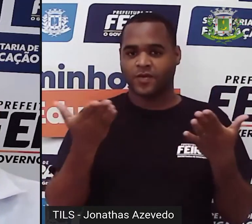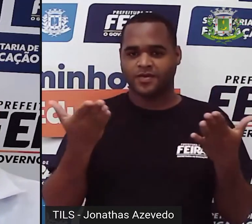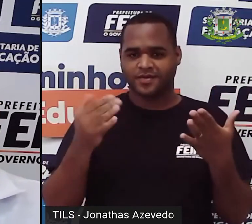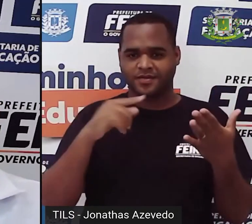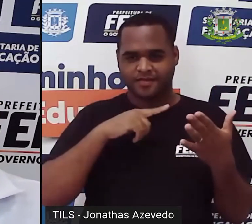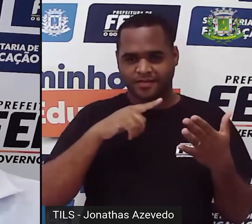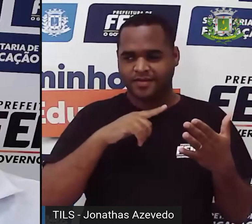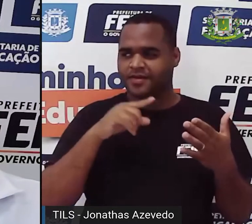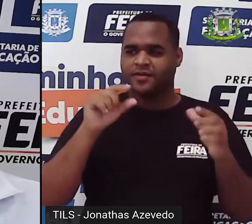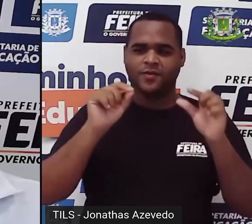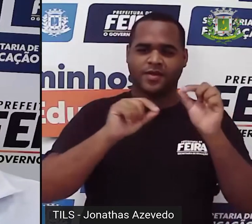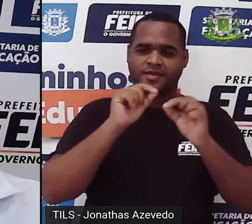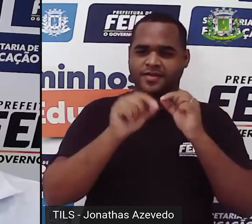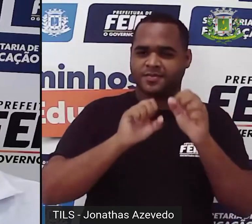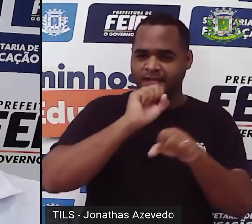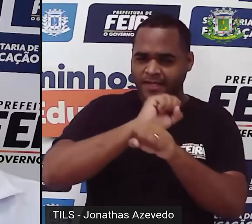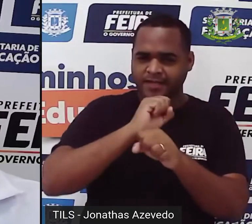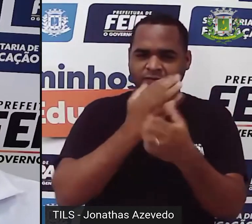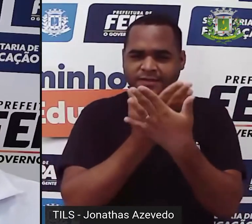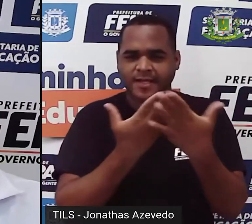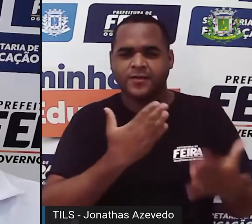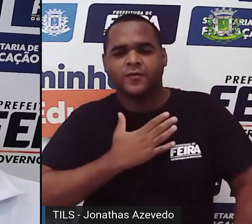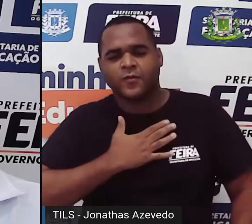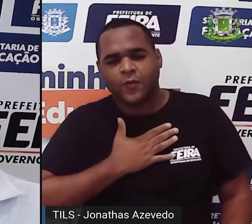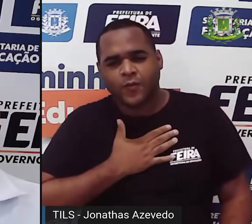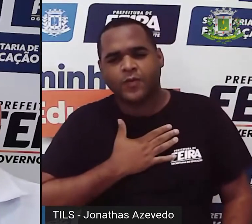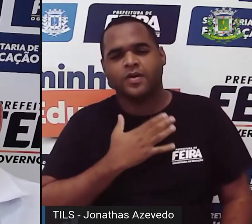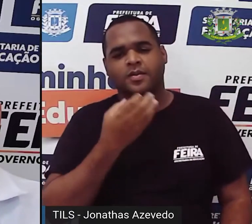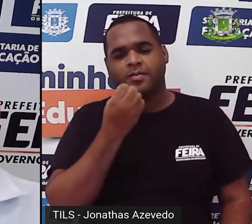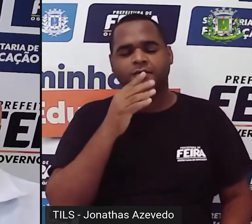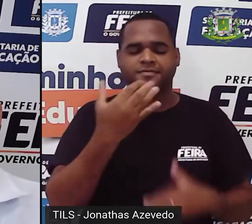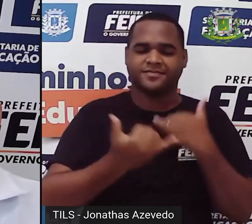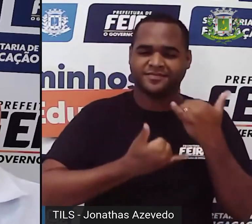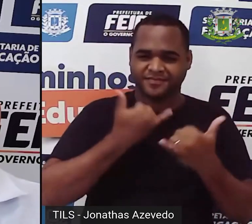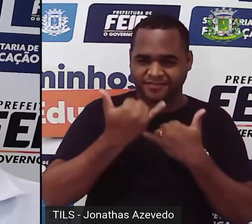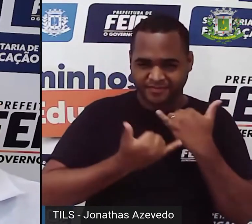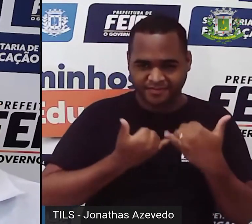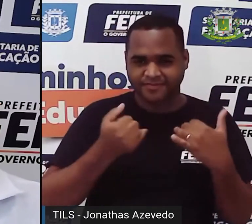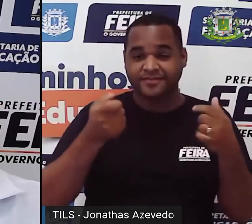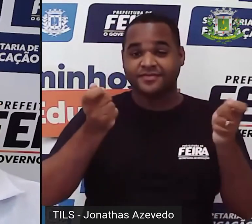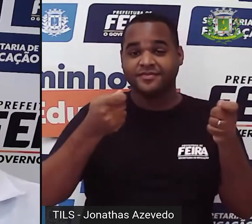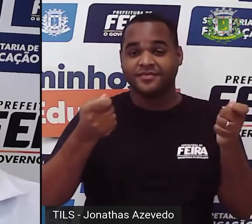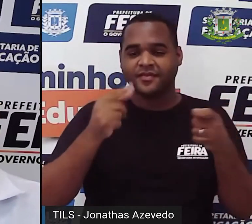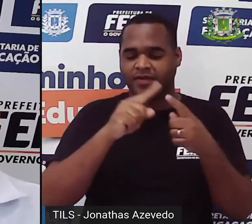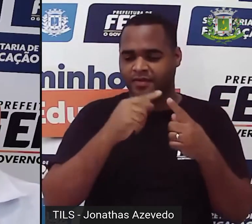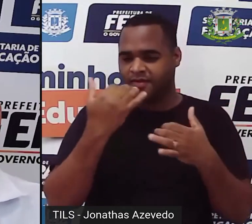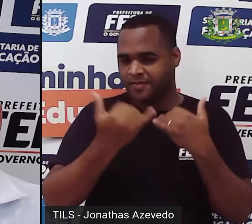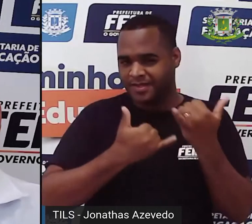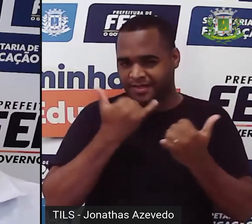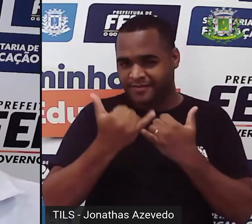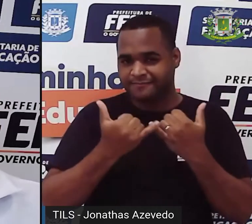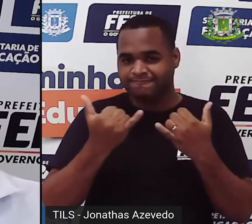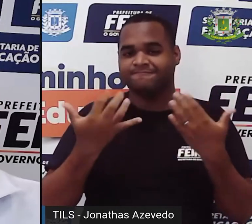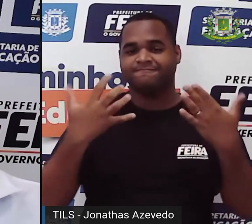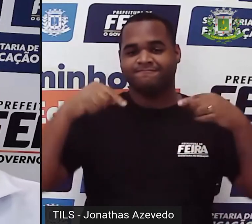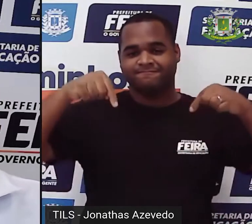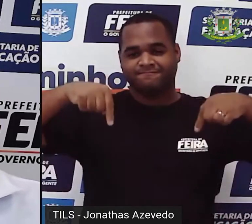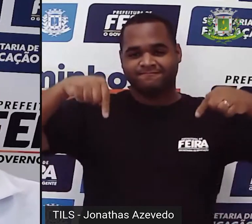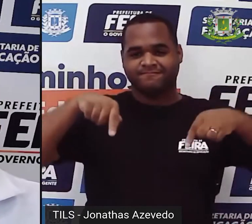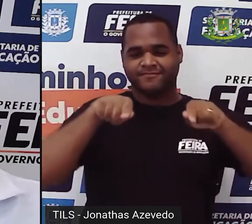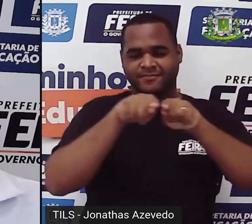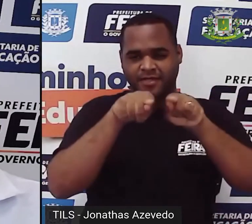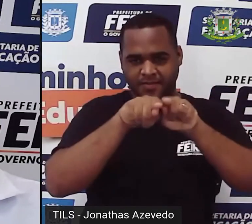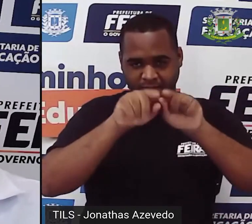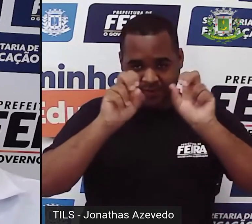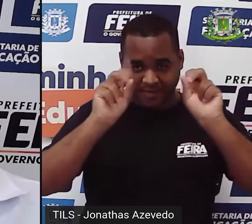e a gente espera que você goste, que você possa se divertir, como a gente vai se divertir desse lado aqui também, tá bom?